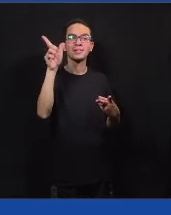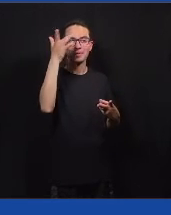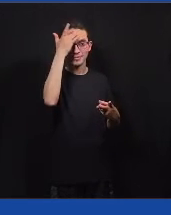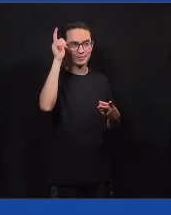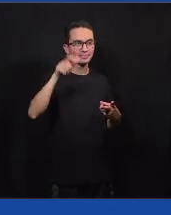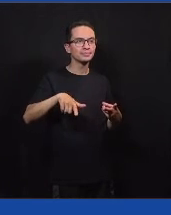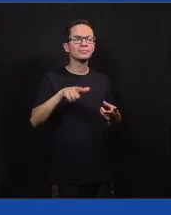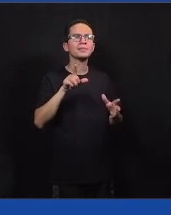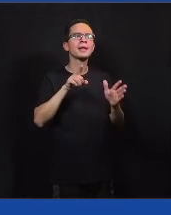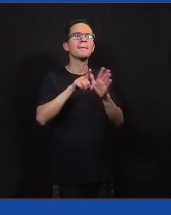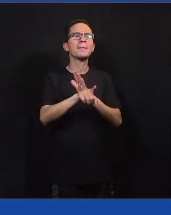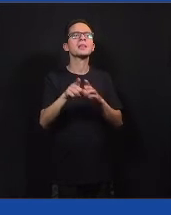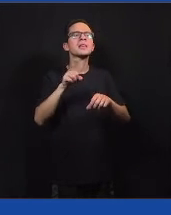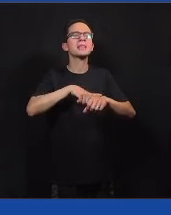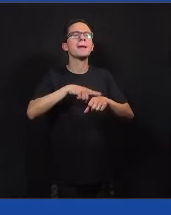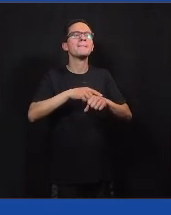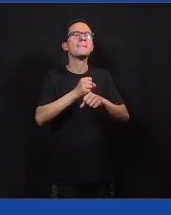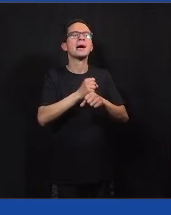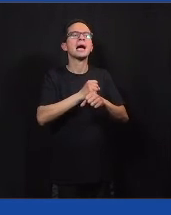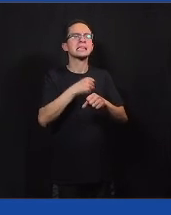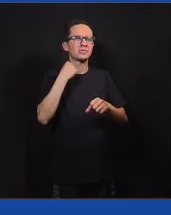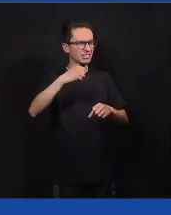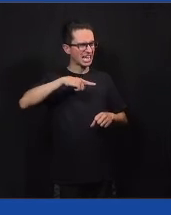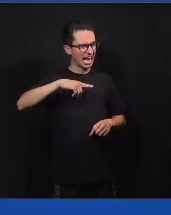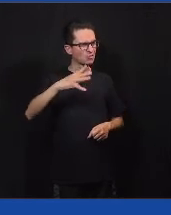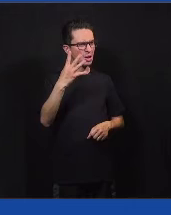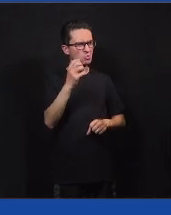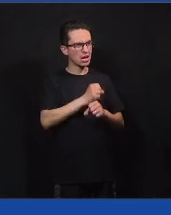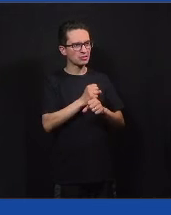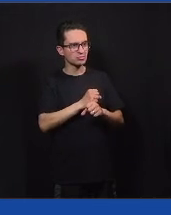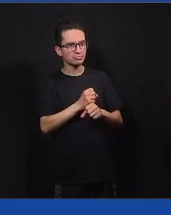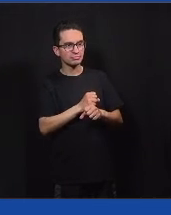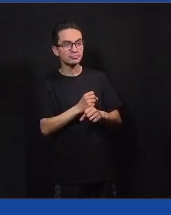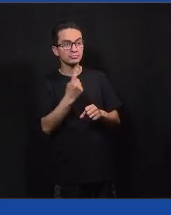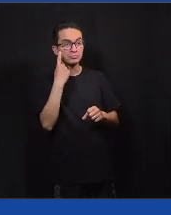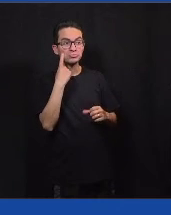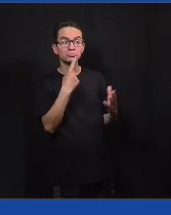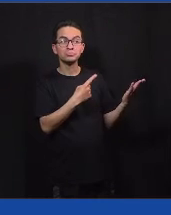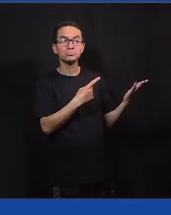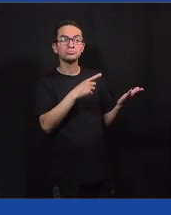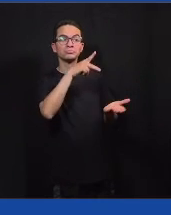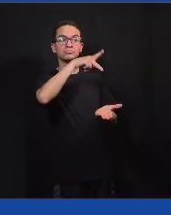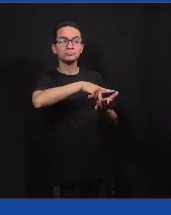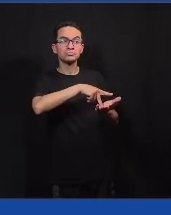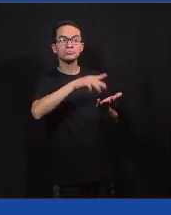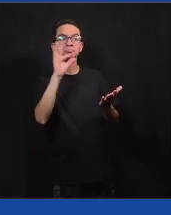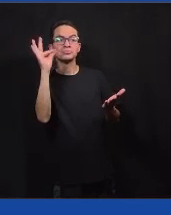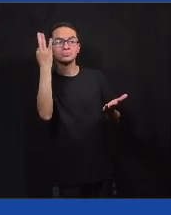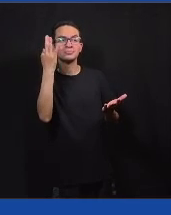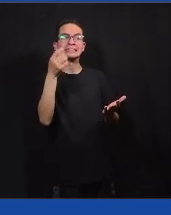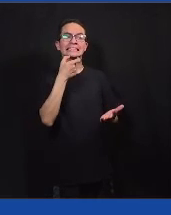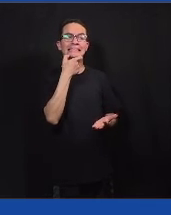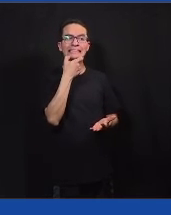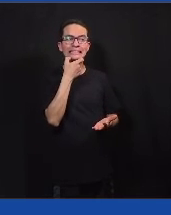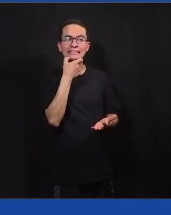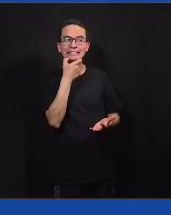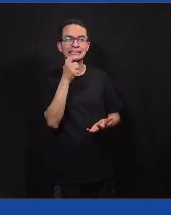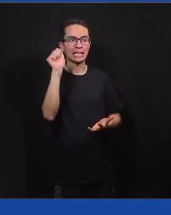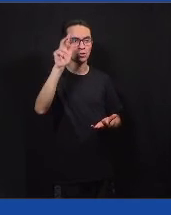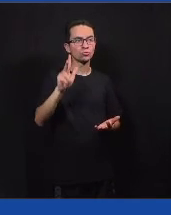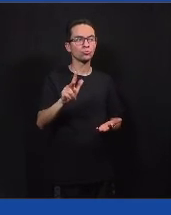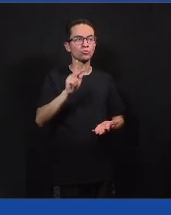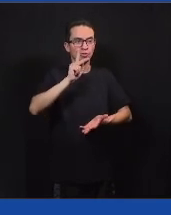Foi melhor do que você. Pois é, então eu vou correr aqui. Mandato do senador tem duração de quatro anos.